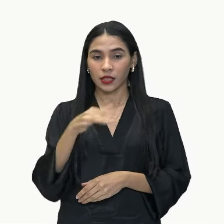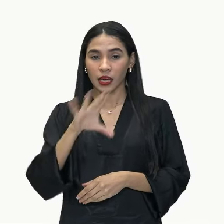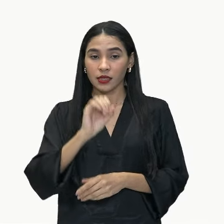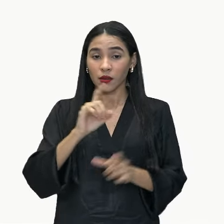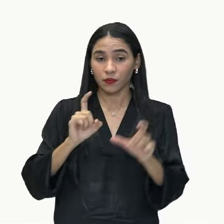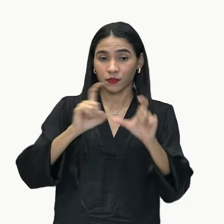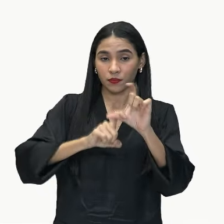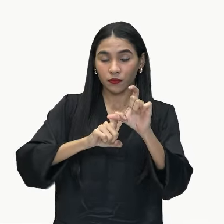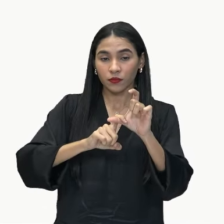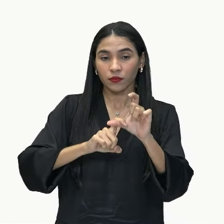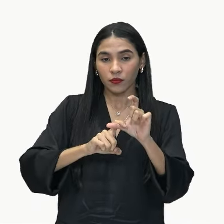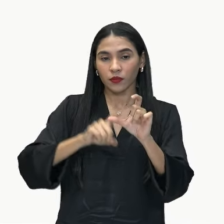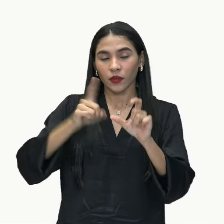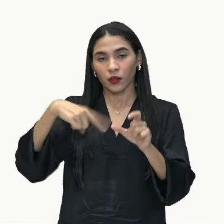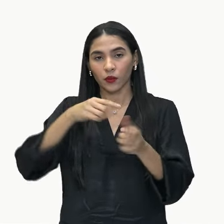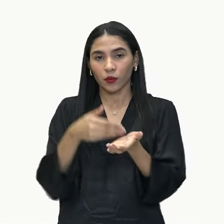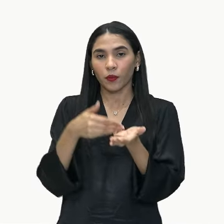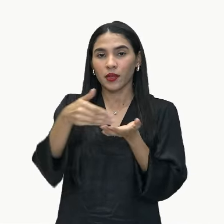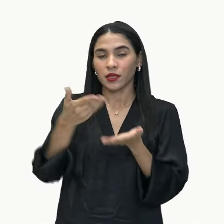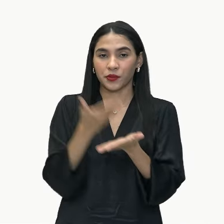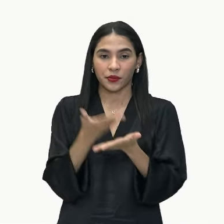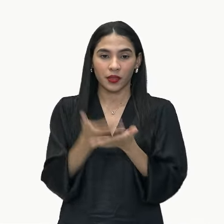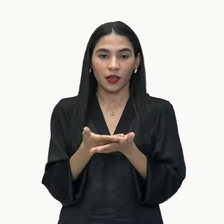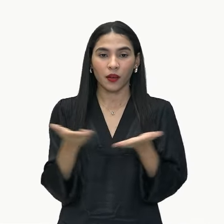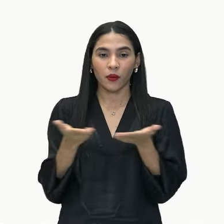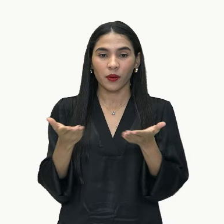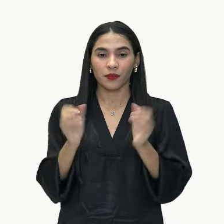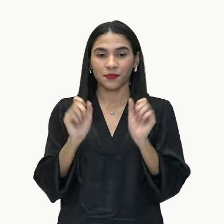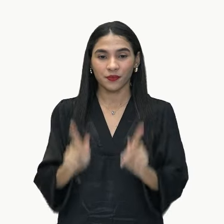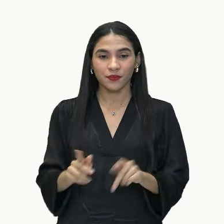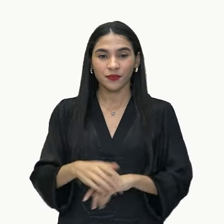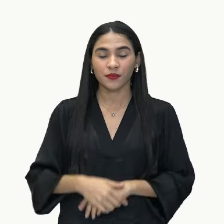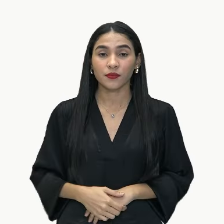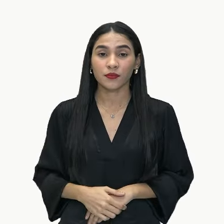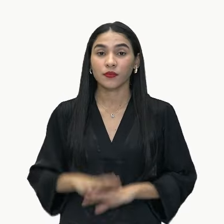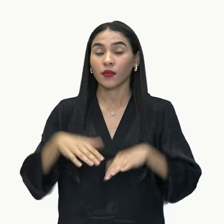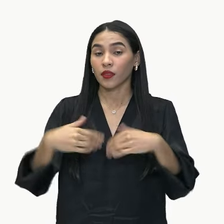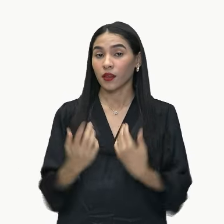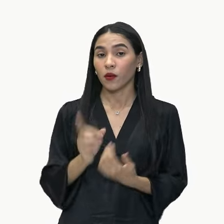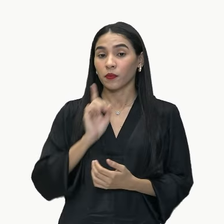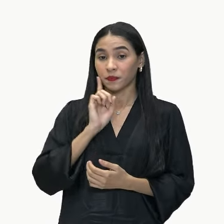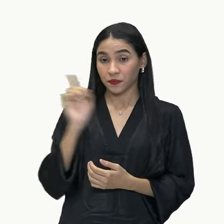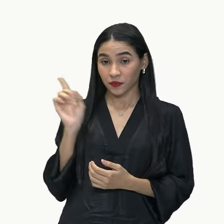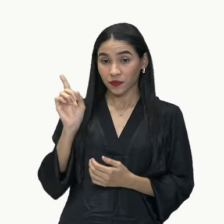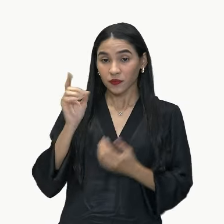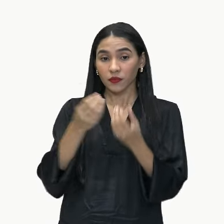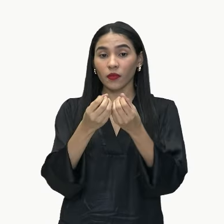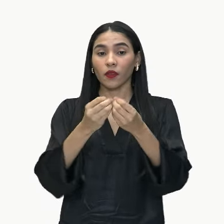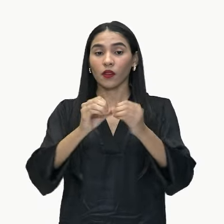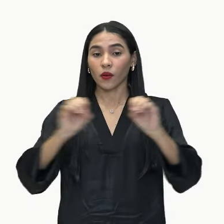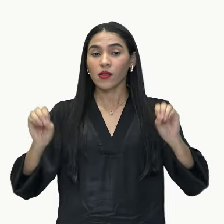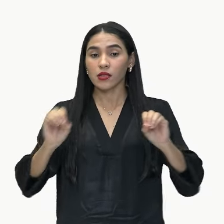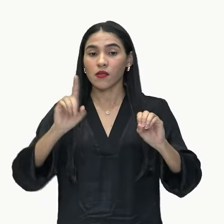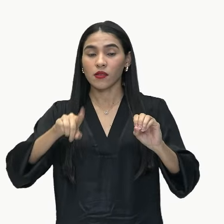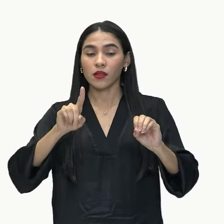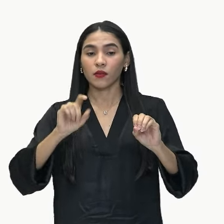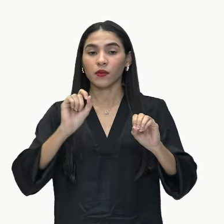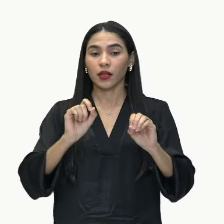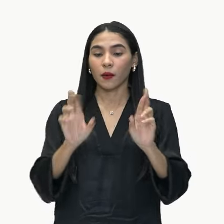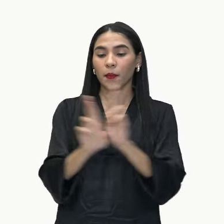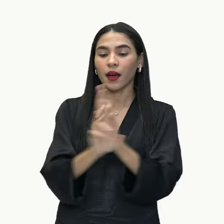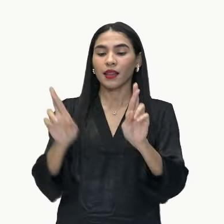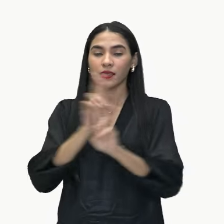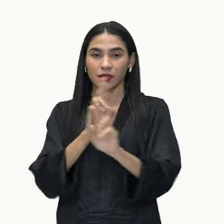este processo que nós vamos começar a trabalhar agora no nosso módulo, tá bom? Nesse processo, as orações têm uma relação de